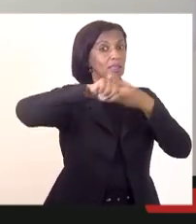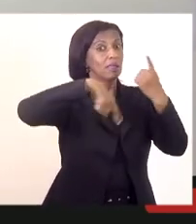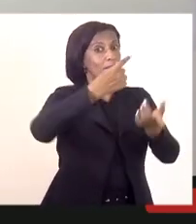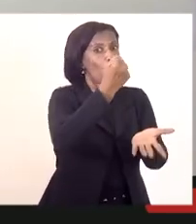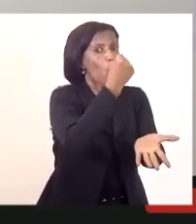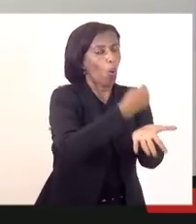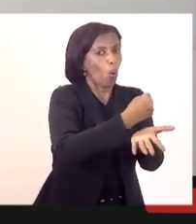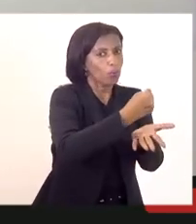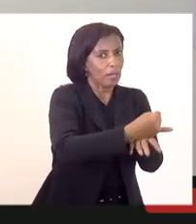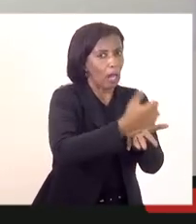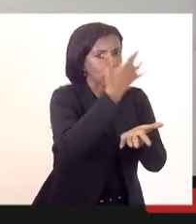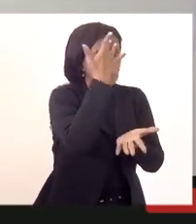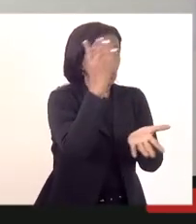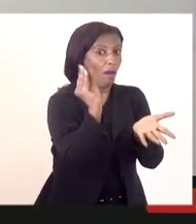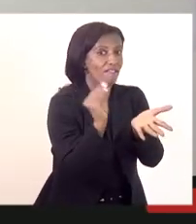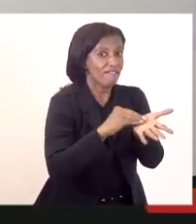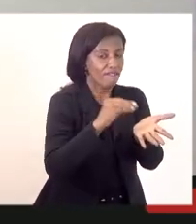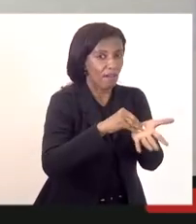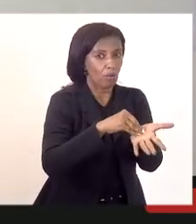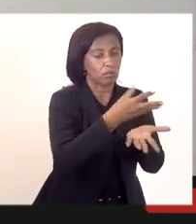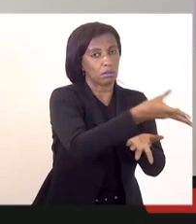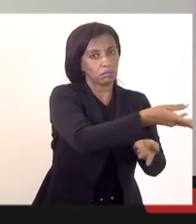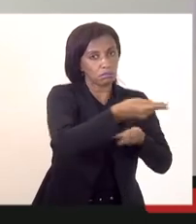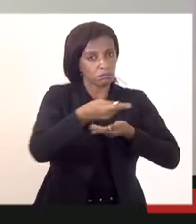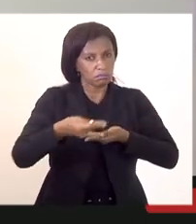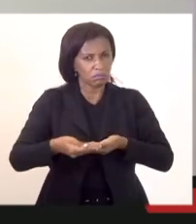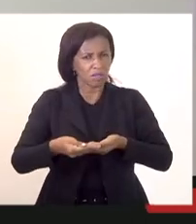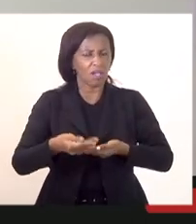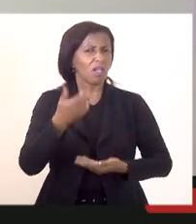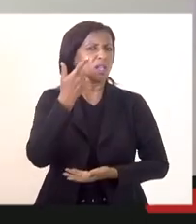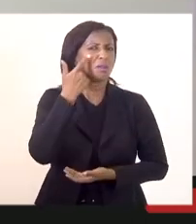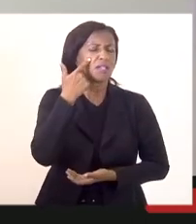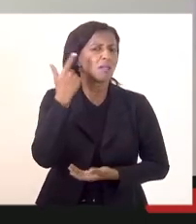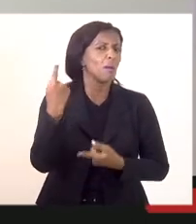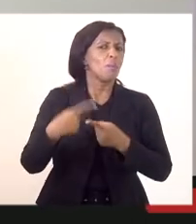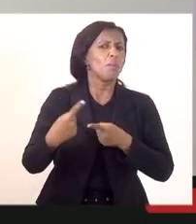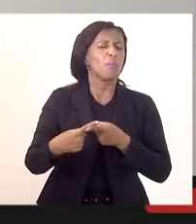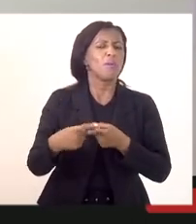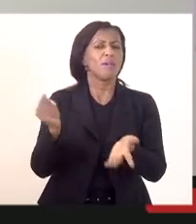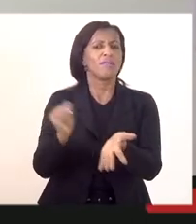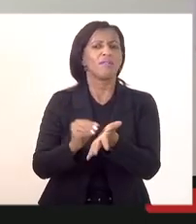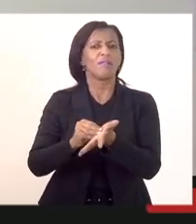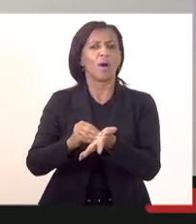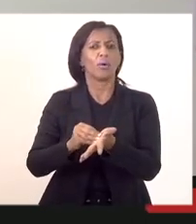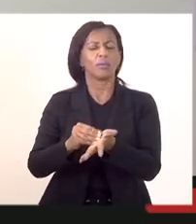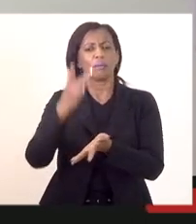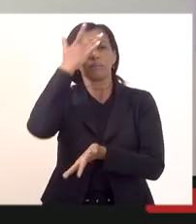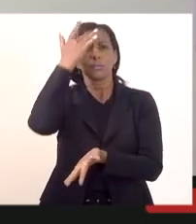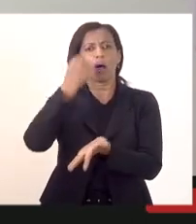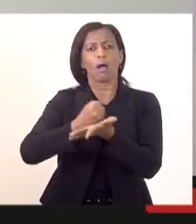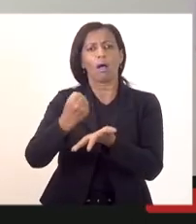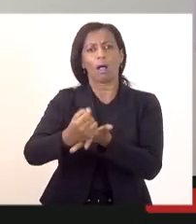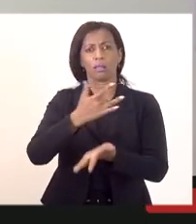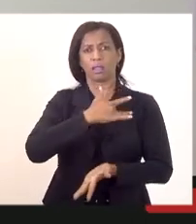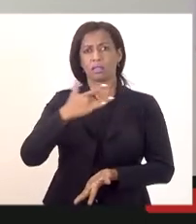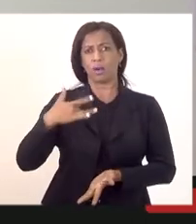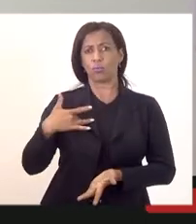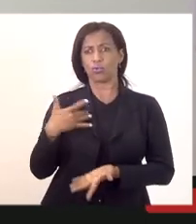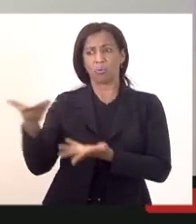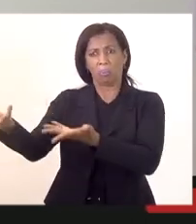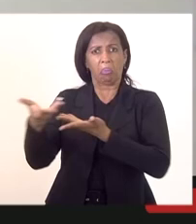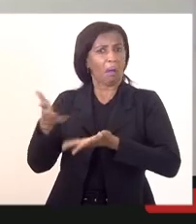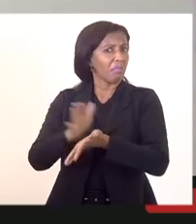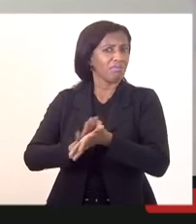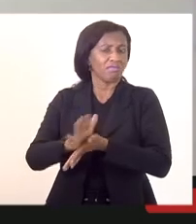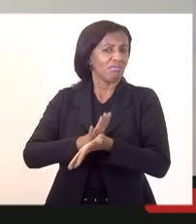permaneçam. Então, eu gostaria de saber por que esses profissionais da saúde não estão sendo convocados, não estão sendo incluídos nessas vagas